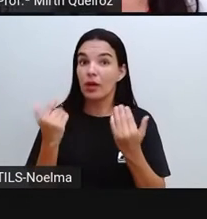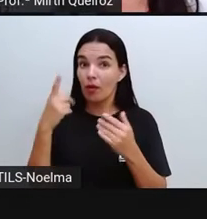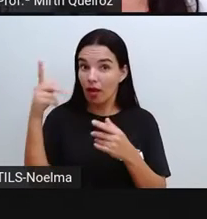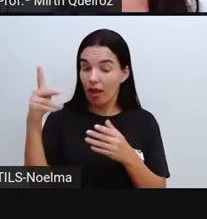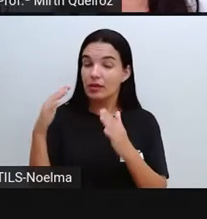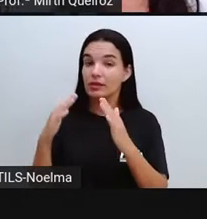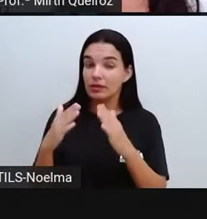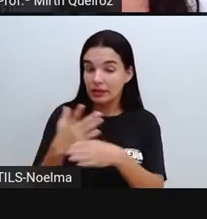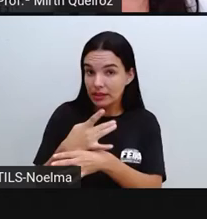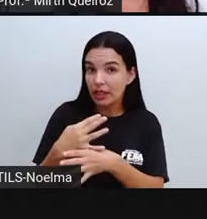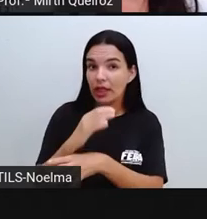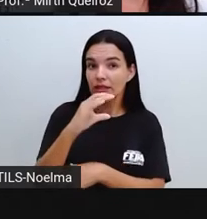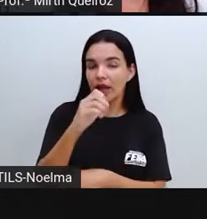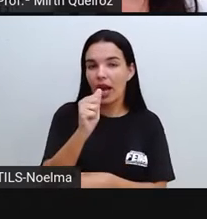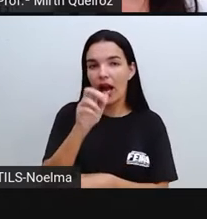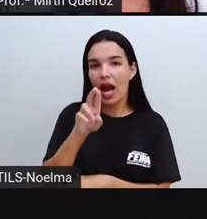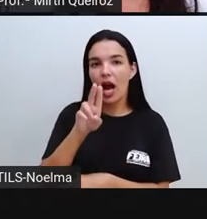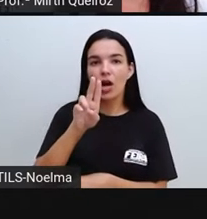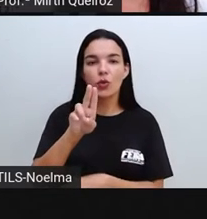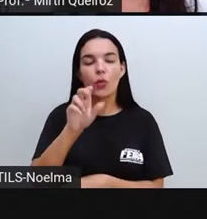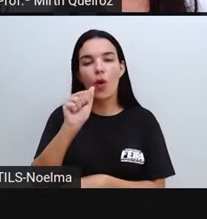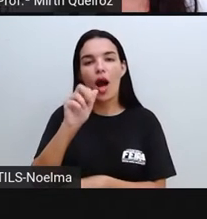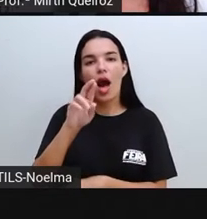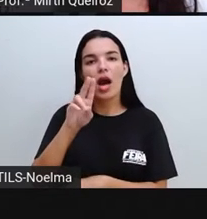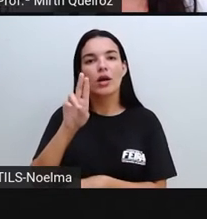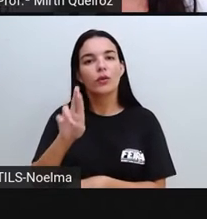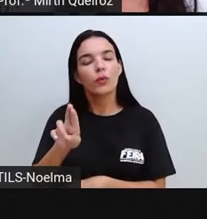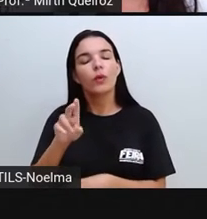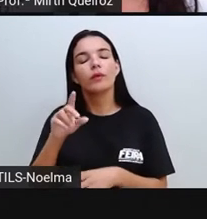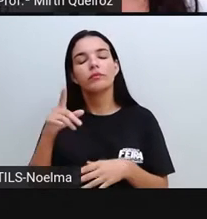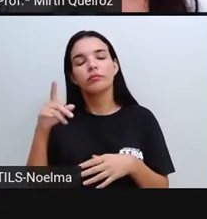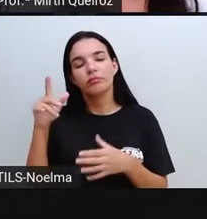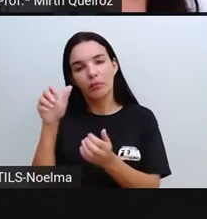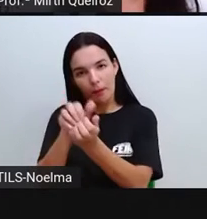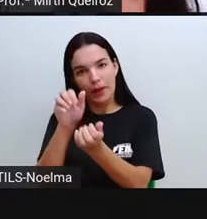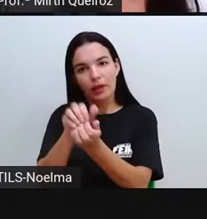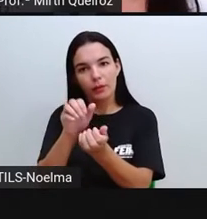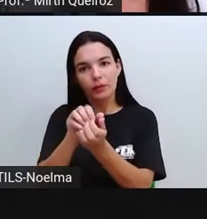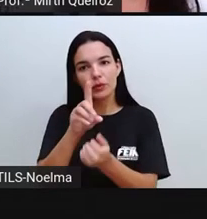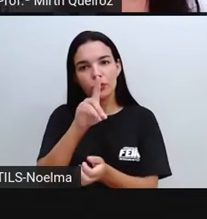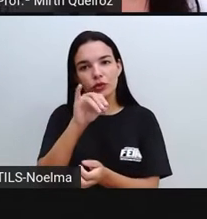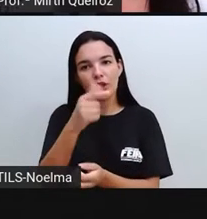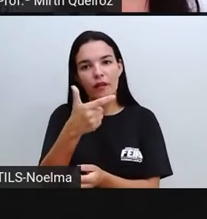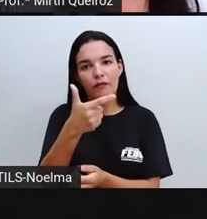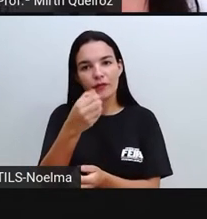Ele que faleceu em Caruaru, Pernambuco, no dia 20 de janeiro de 1963.